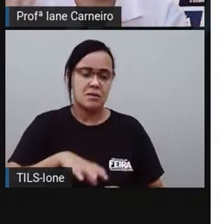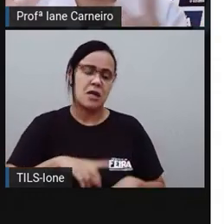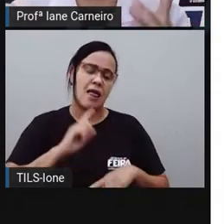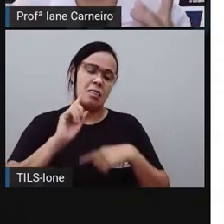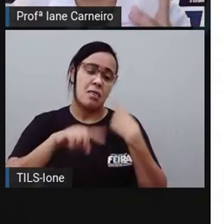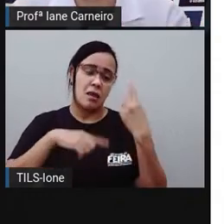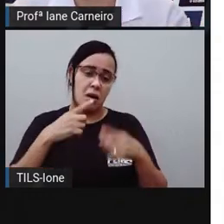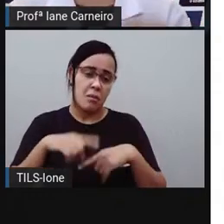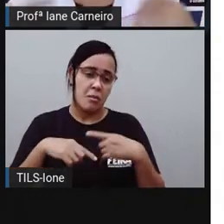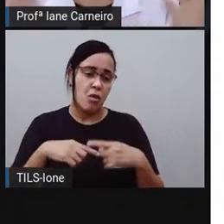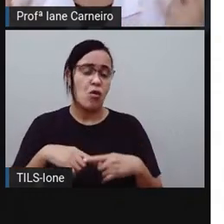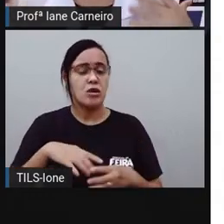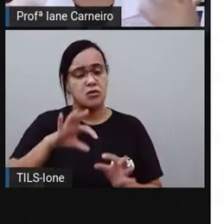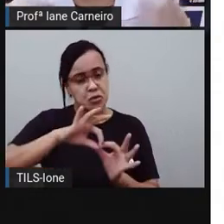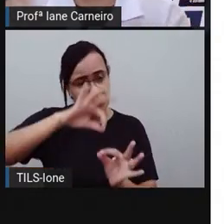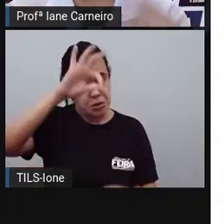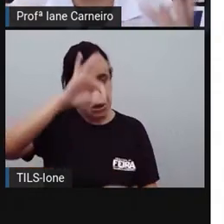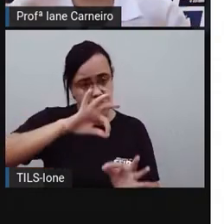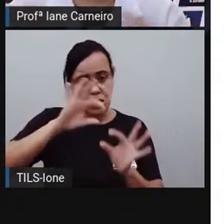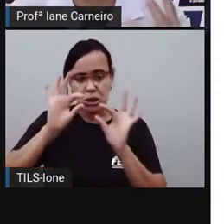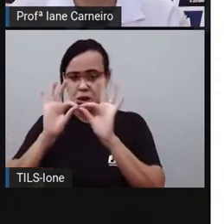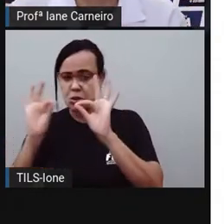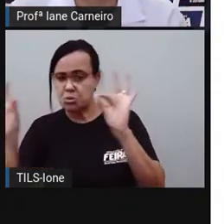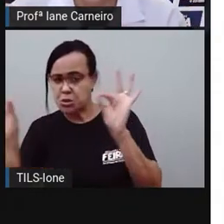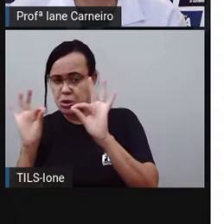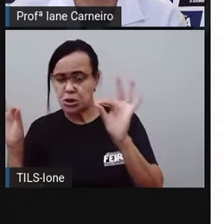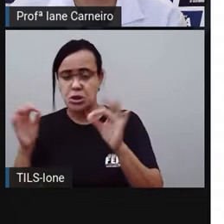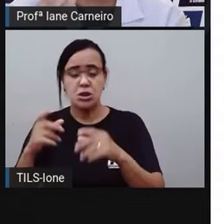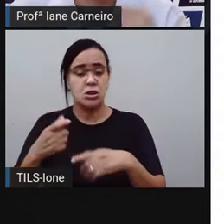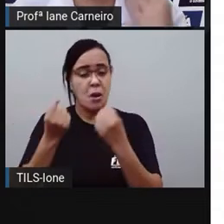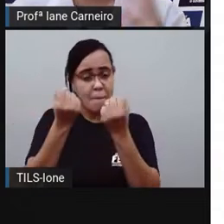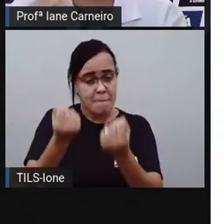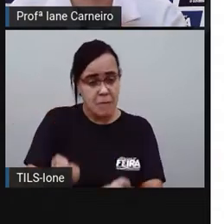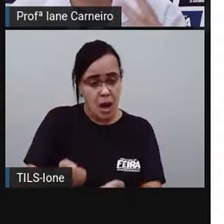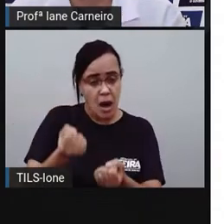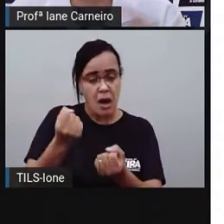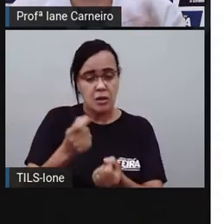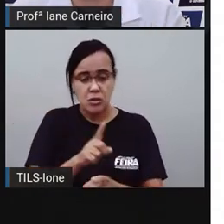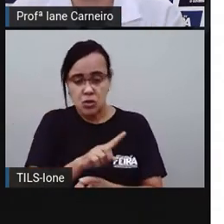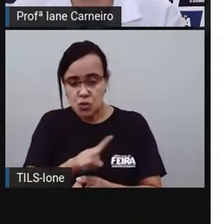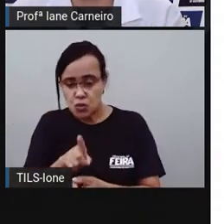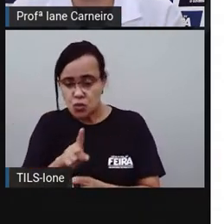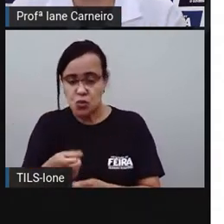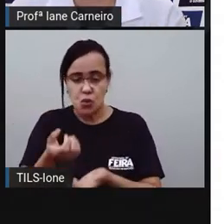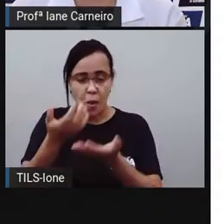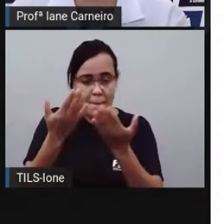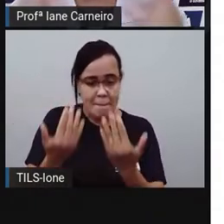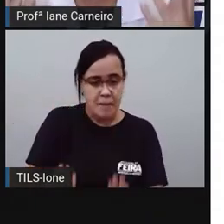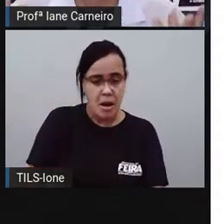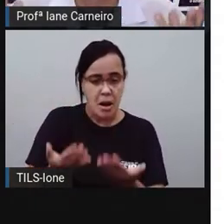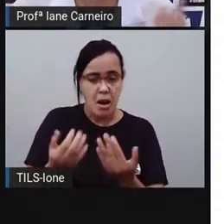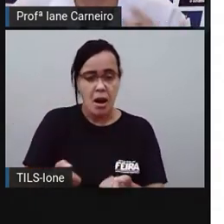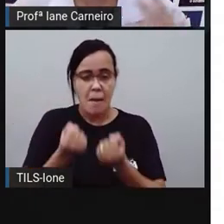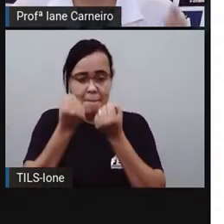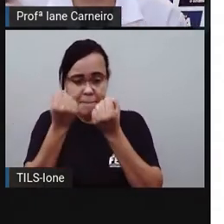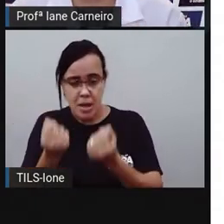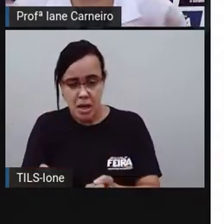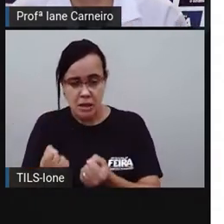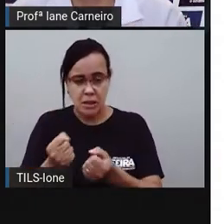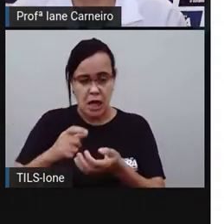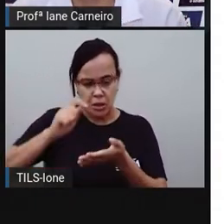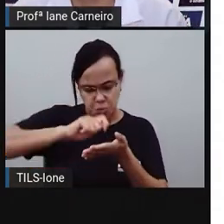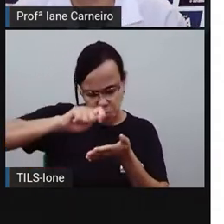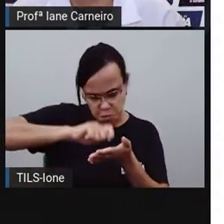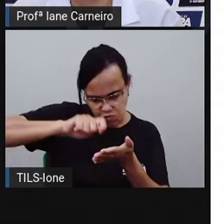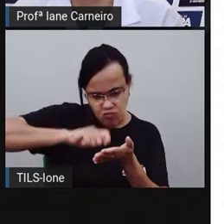fazendo as medidas. Depois eles foram pesando os animais, né? Eles foram fazendo vários cálculos, né? Para ver